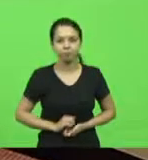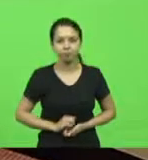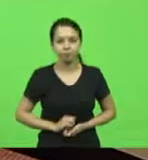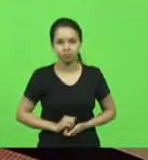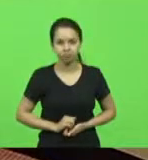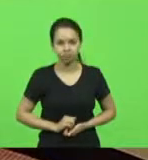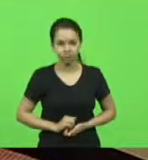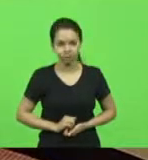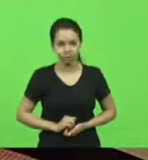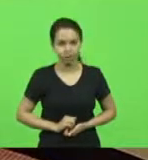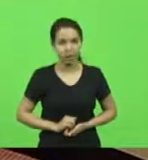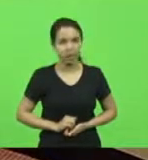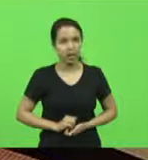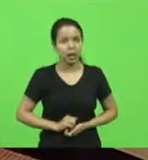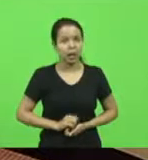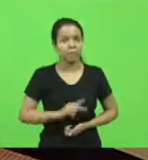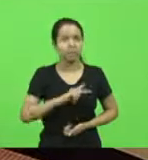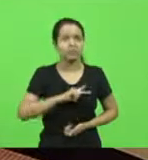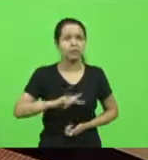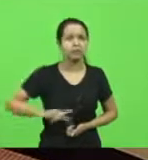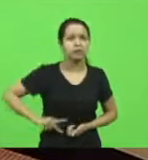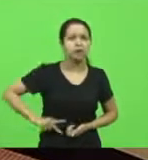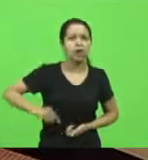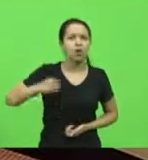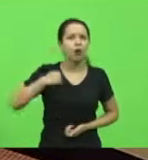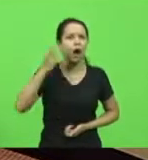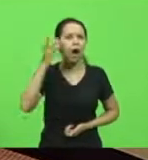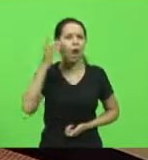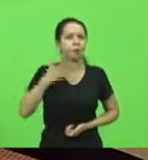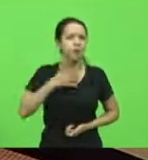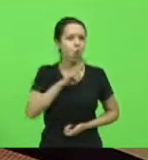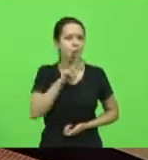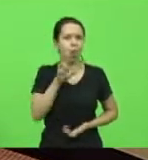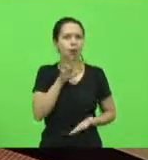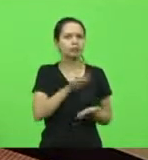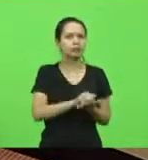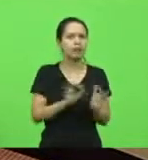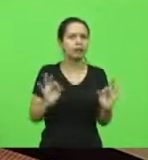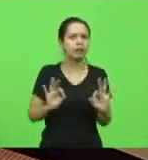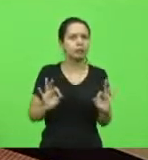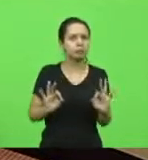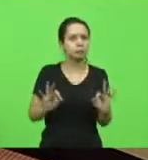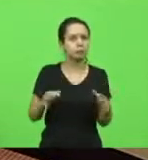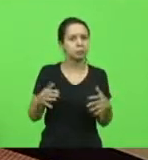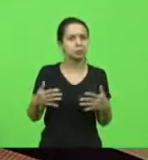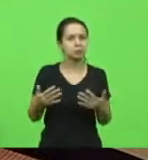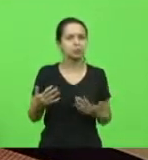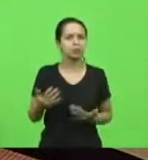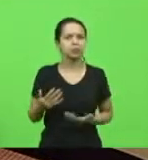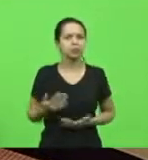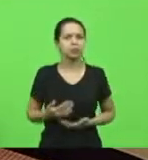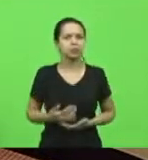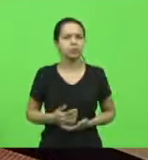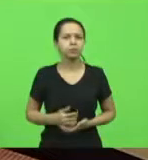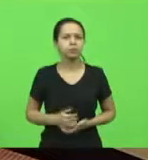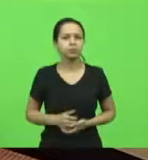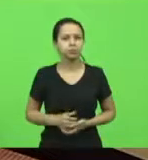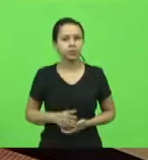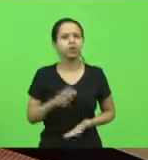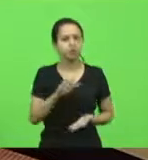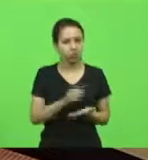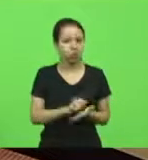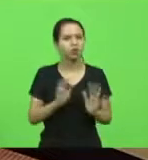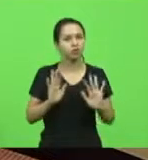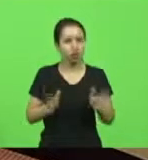Presidente, eu acho que a minha, o meu nome não foi registrado aí, tá, presidente? Deputado. Deputado. Sim, registramos vossa